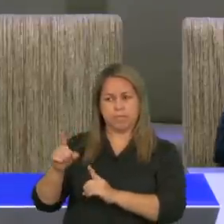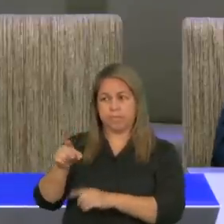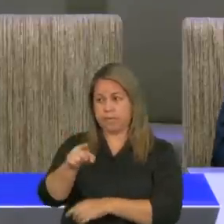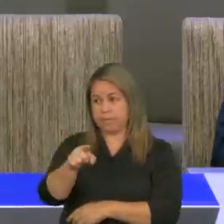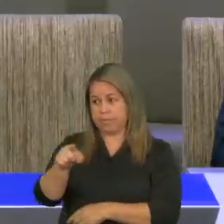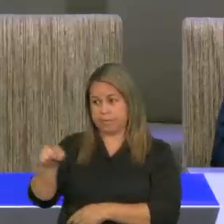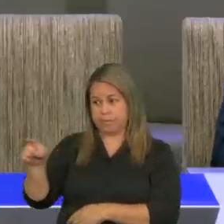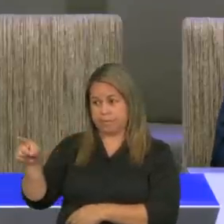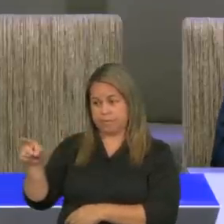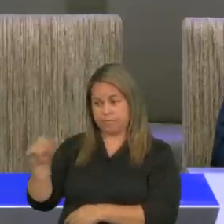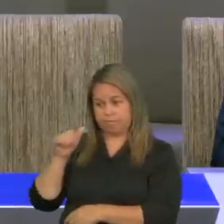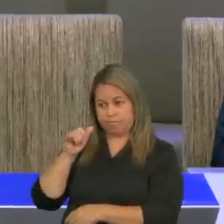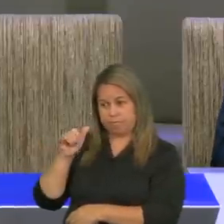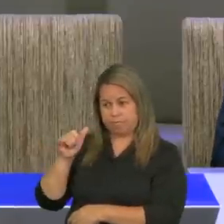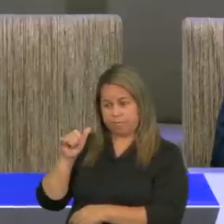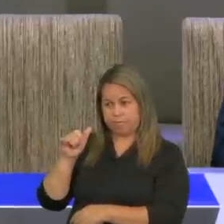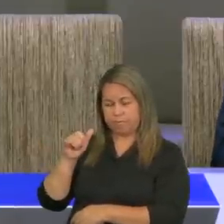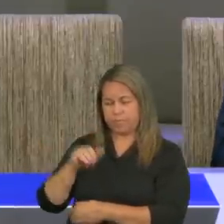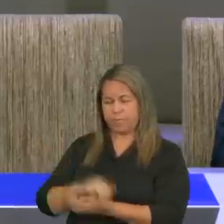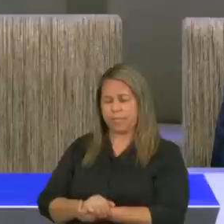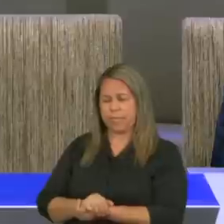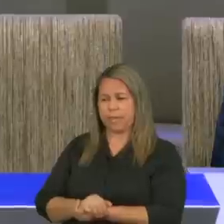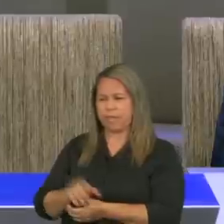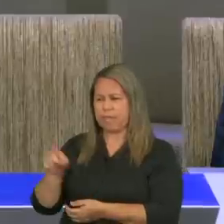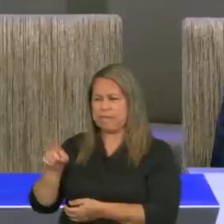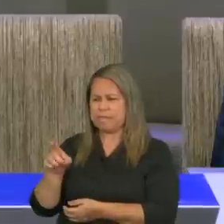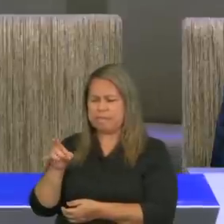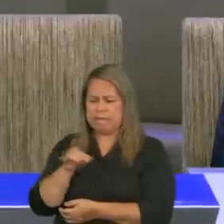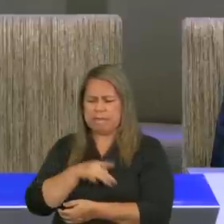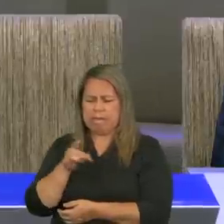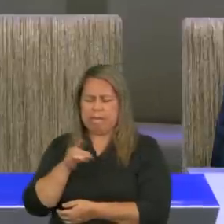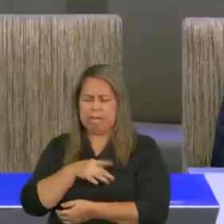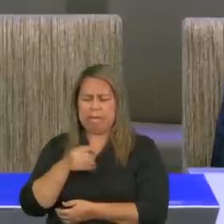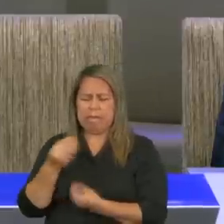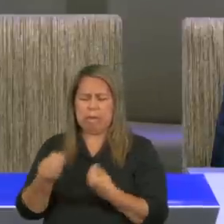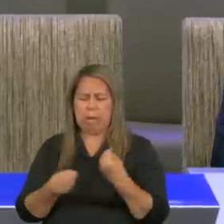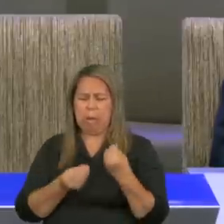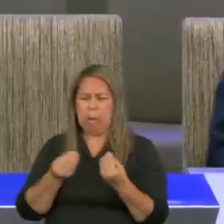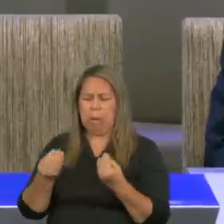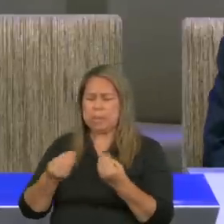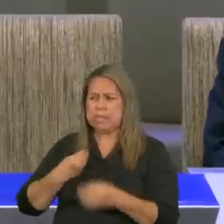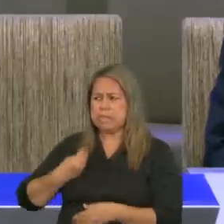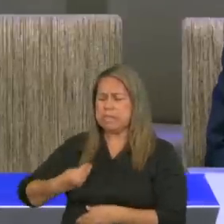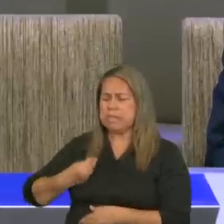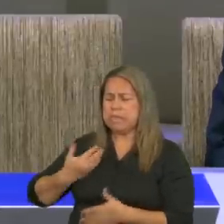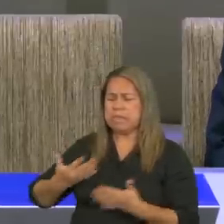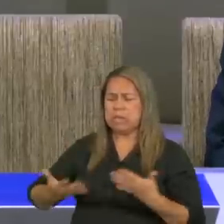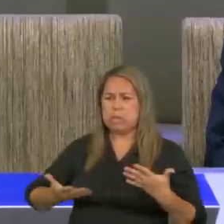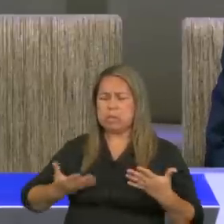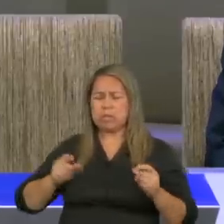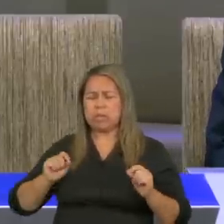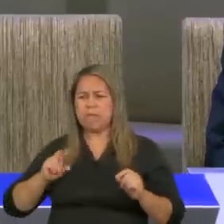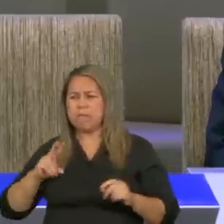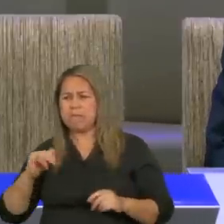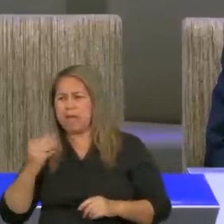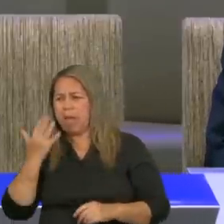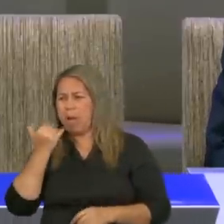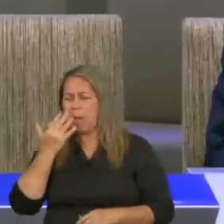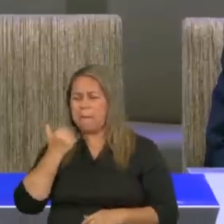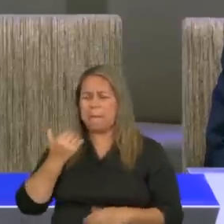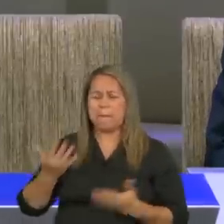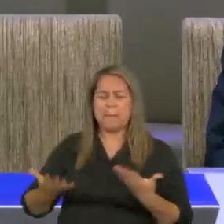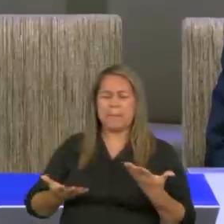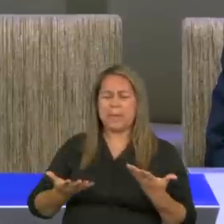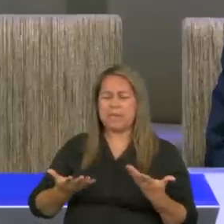vos digo, não estejais apreensivos pela vossa vida, sobre o que comereis, nem